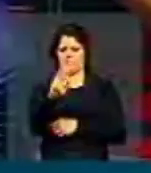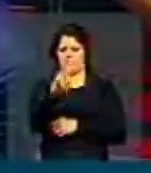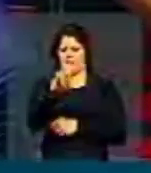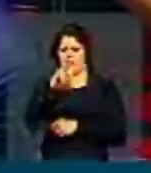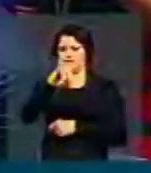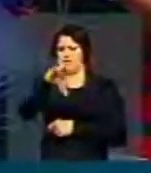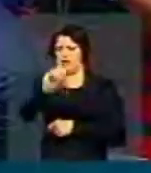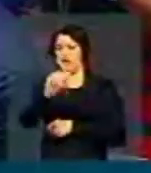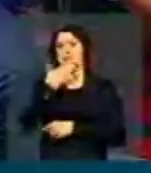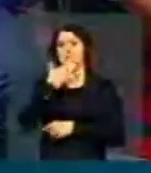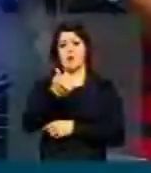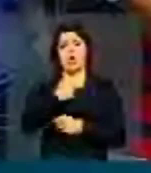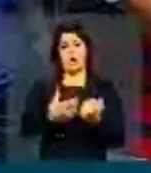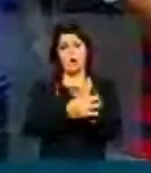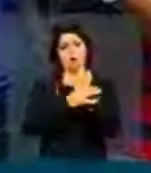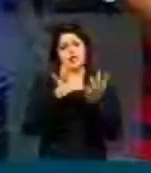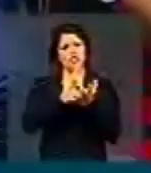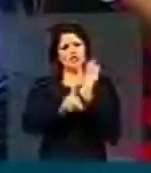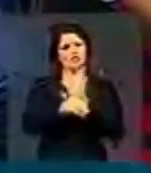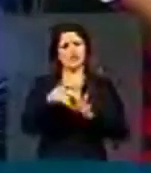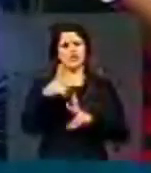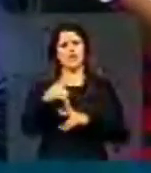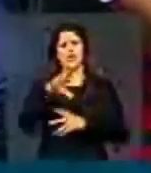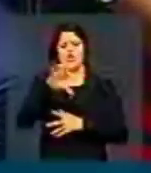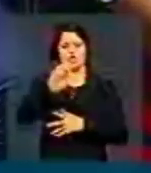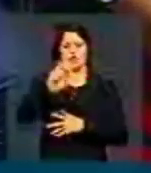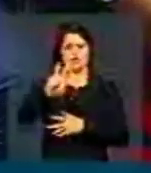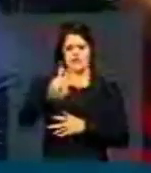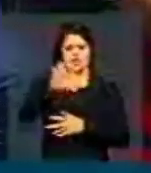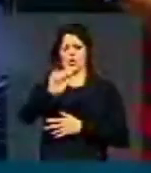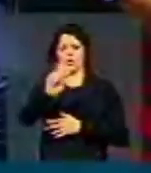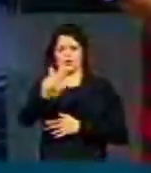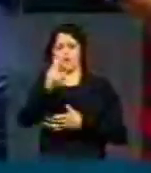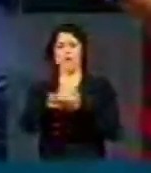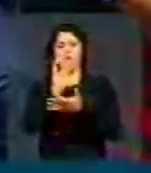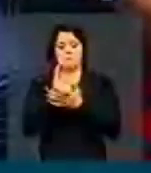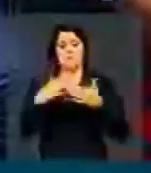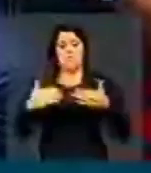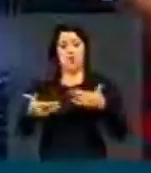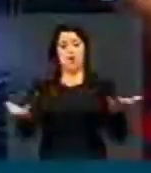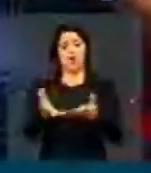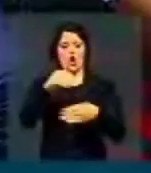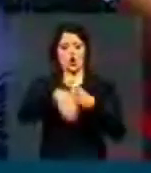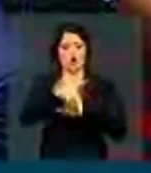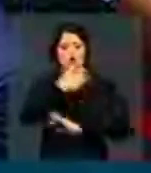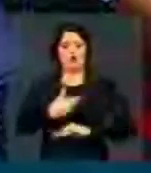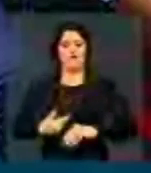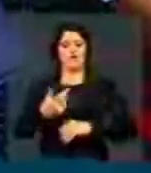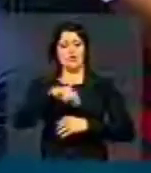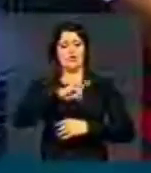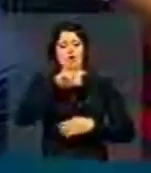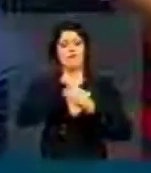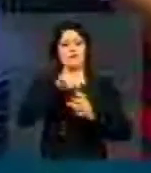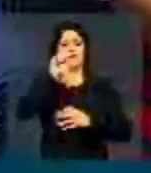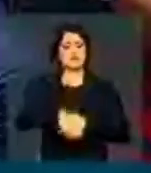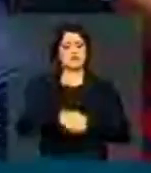consciente, garantindo a fórmula 95-85, que é do próprio ministro que hoje faz parte do governo, nós encaminhamos o voto